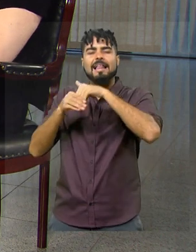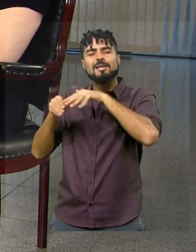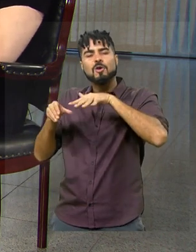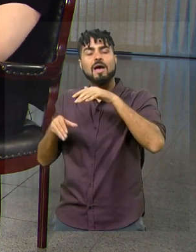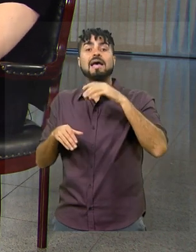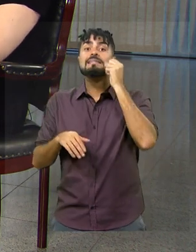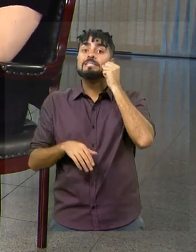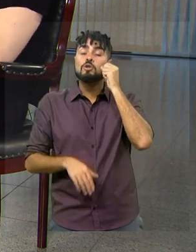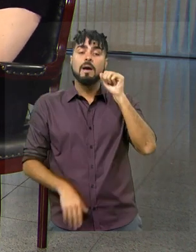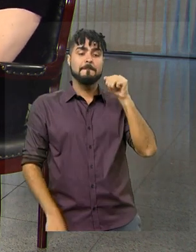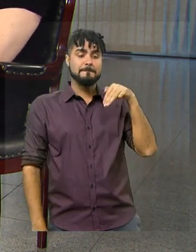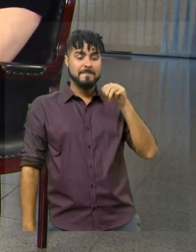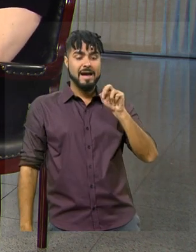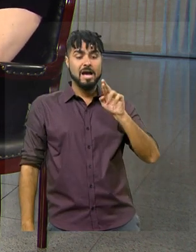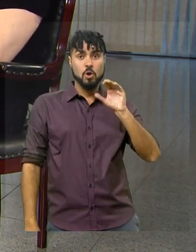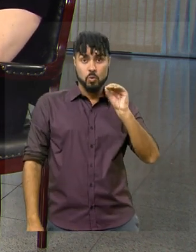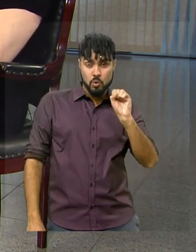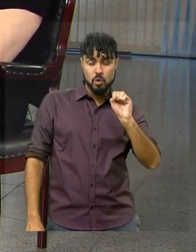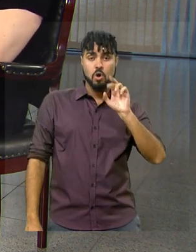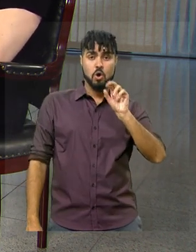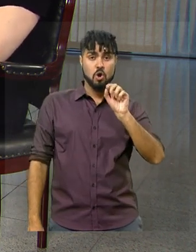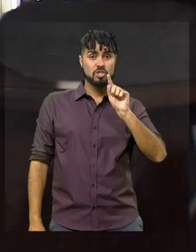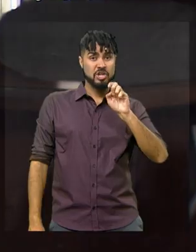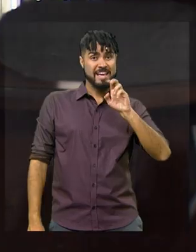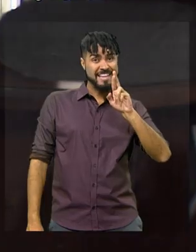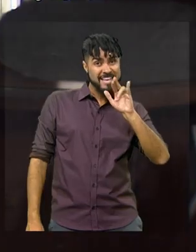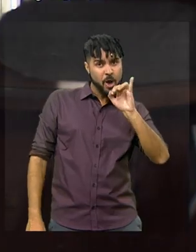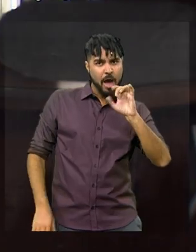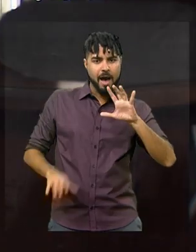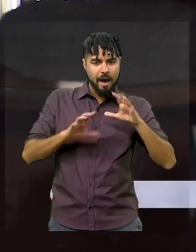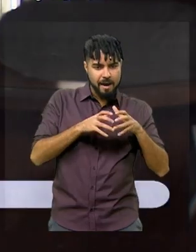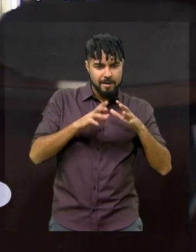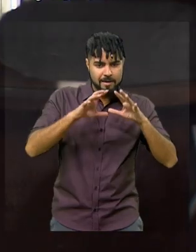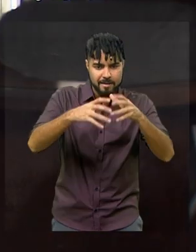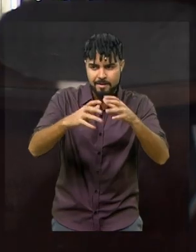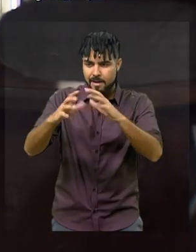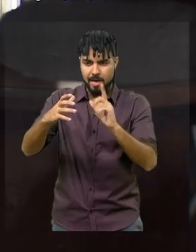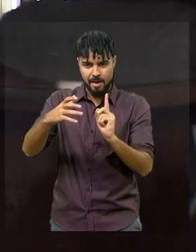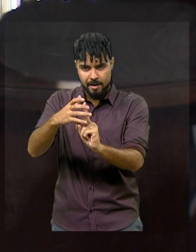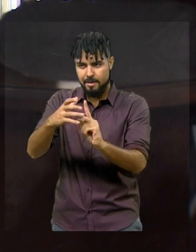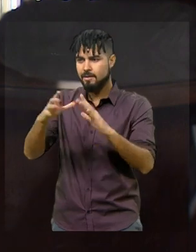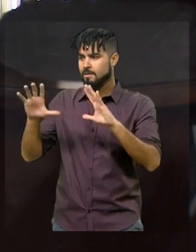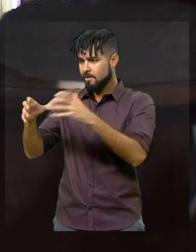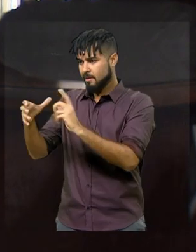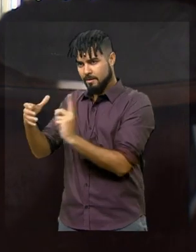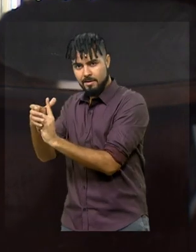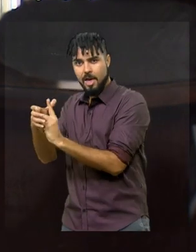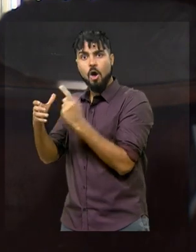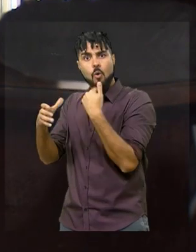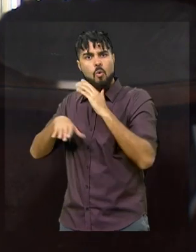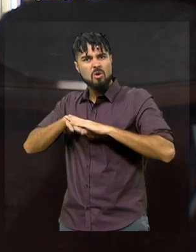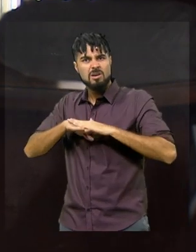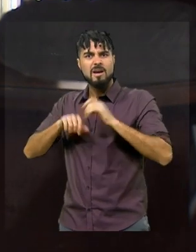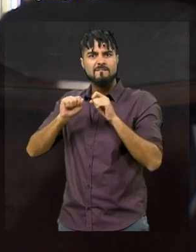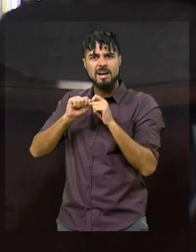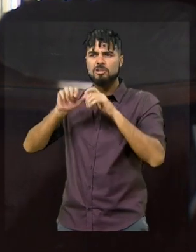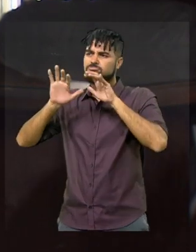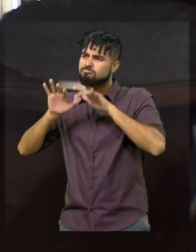o senador Marcos Rogério. Então, nós fizemos por blocos. Isso está facilitando, porque ele tem capacidade de unificar, de dizer que um está